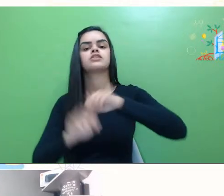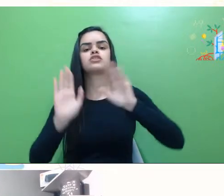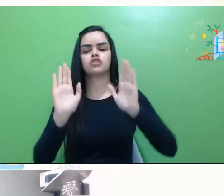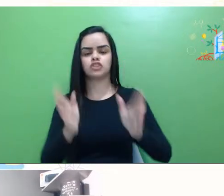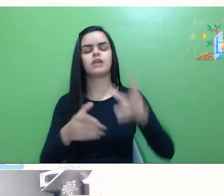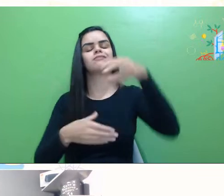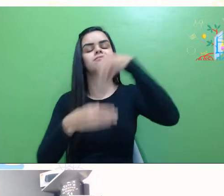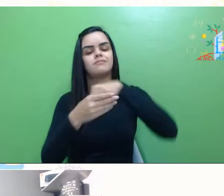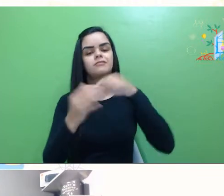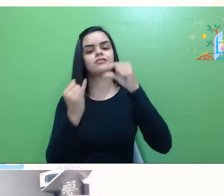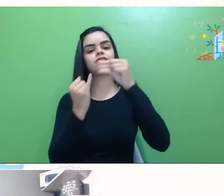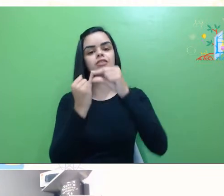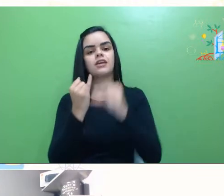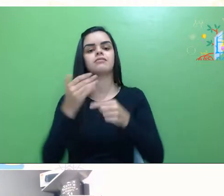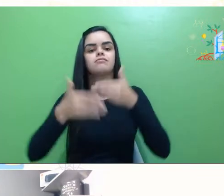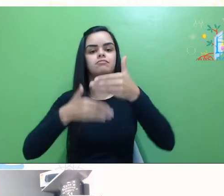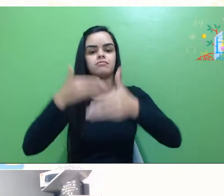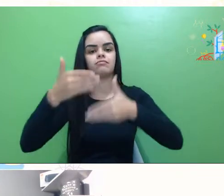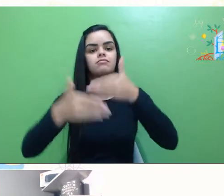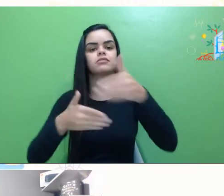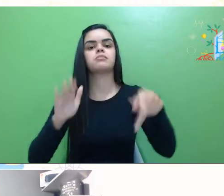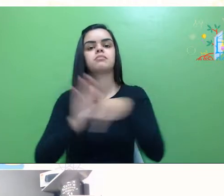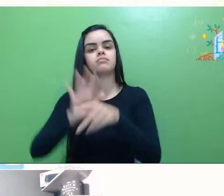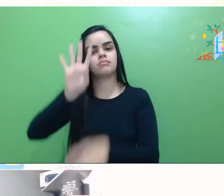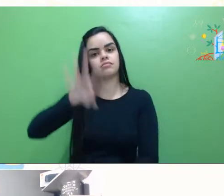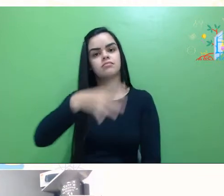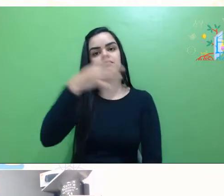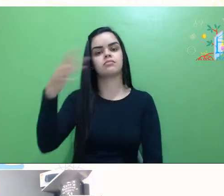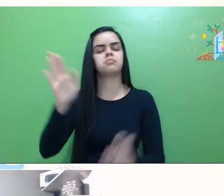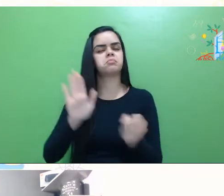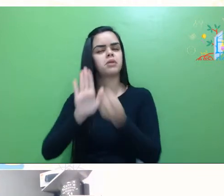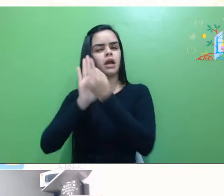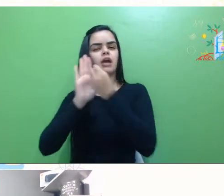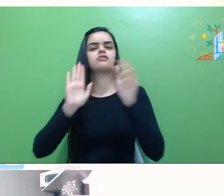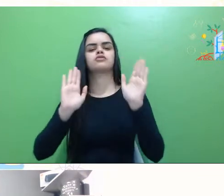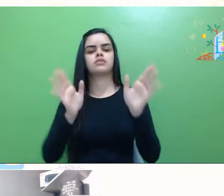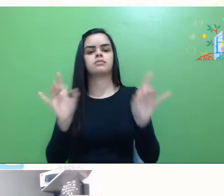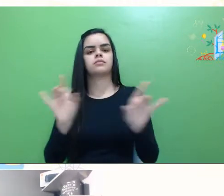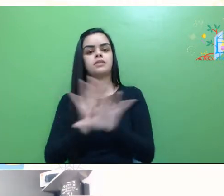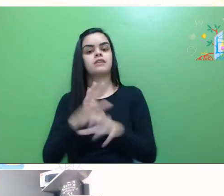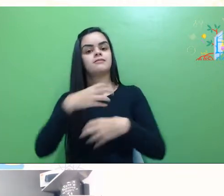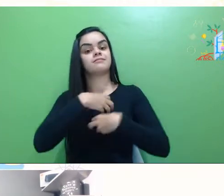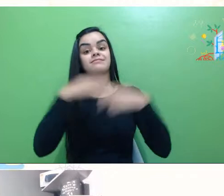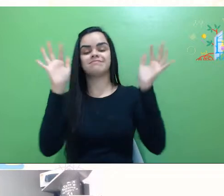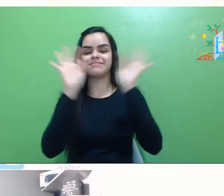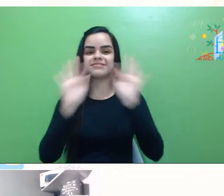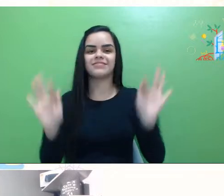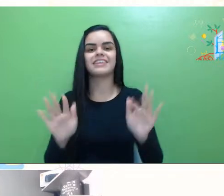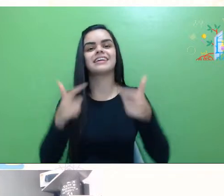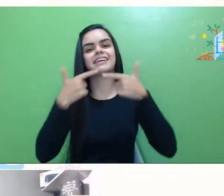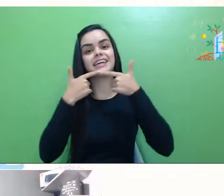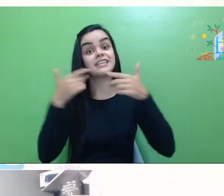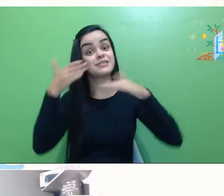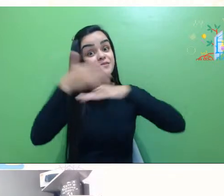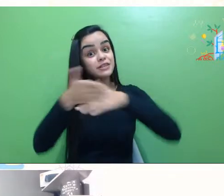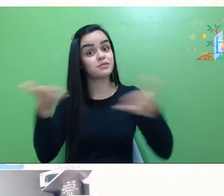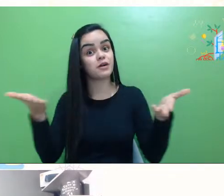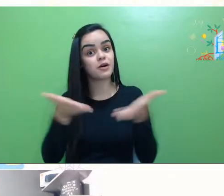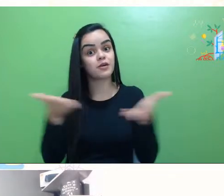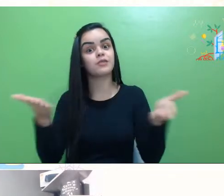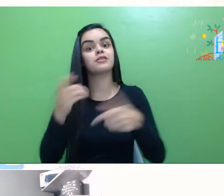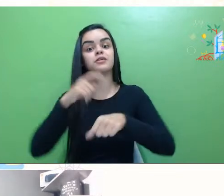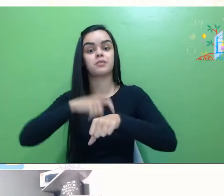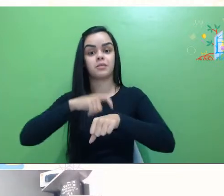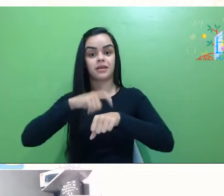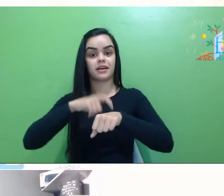IFPR, no nosso calendário de eventos do mestrado. E eu fico feliz em participar hoje desse lançamento,